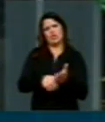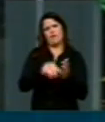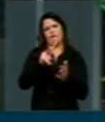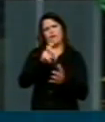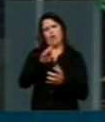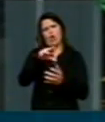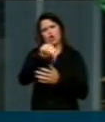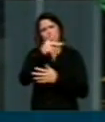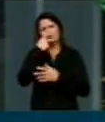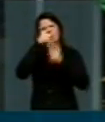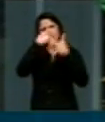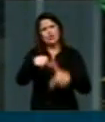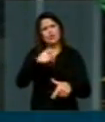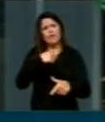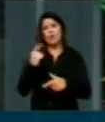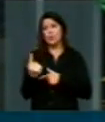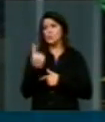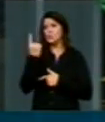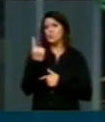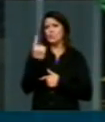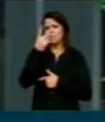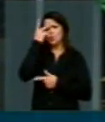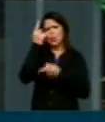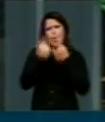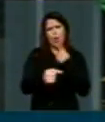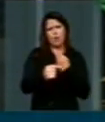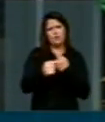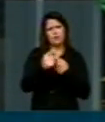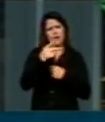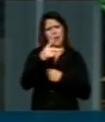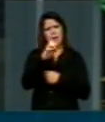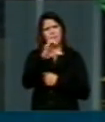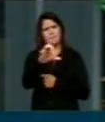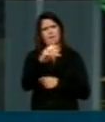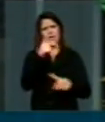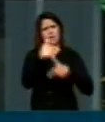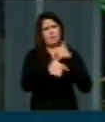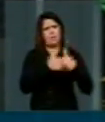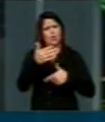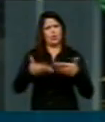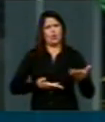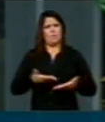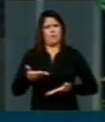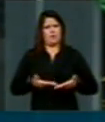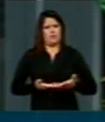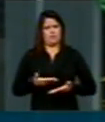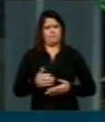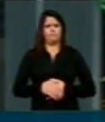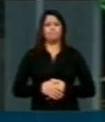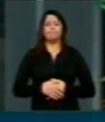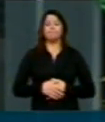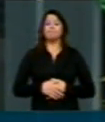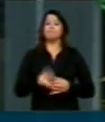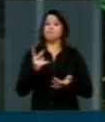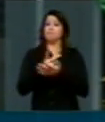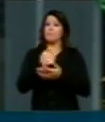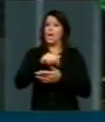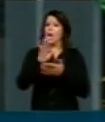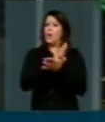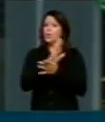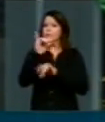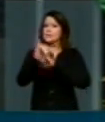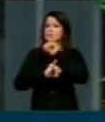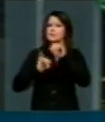de novo, eu fui o único voto contrário à PEC da empregada doméstica. Inclusive, certos sites